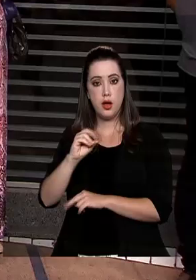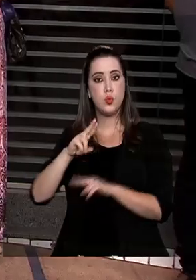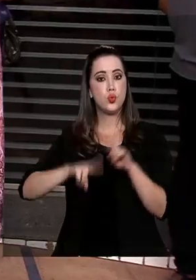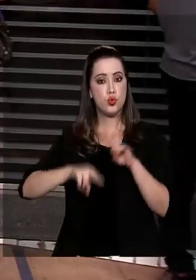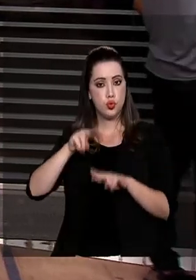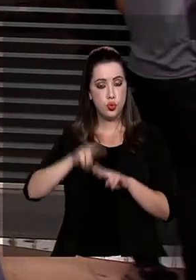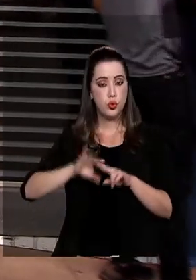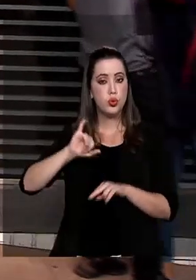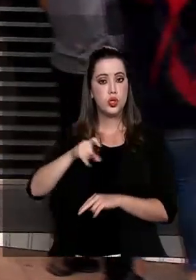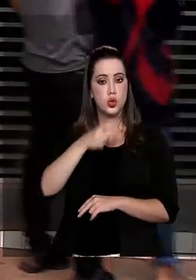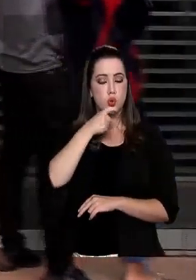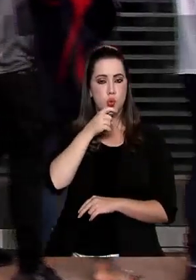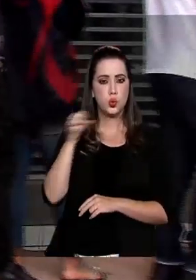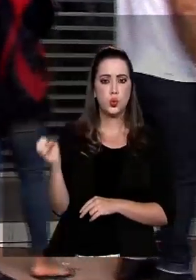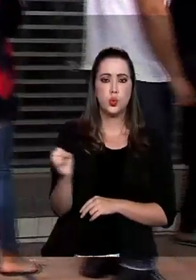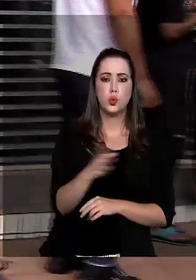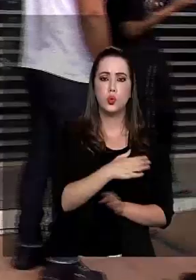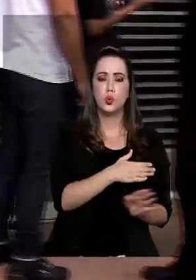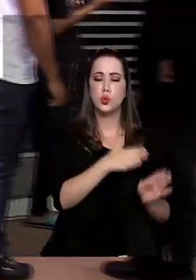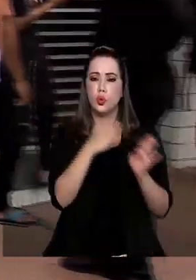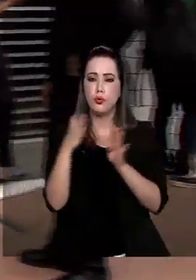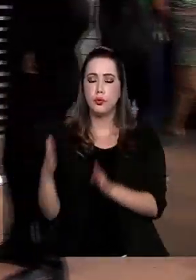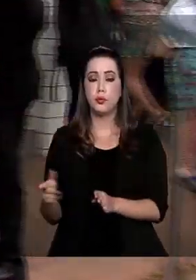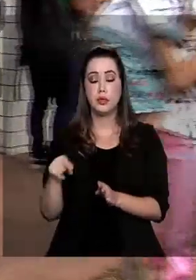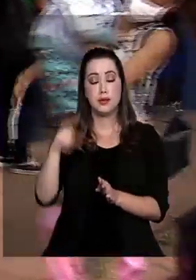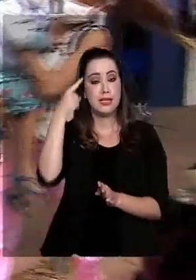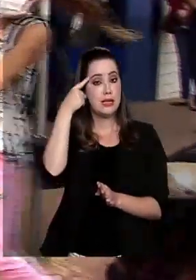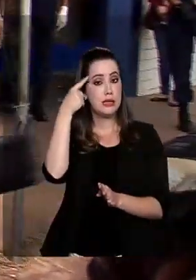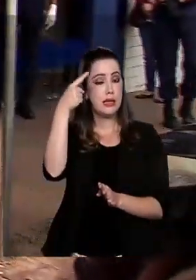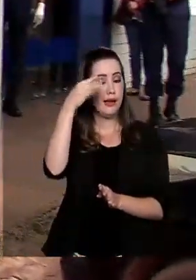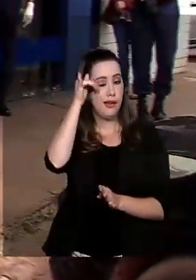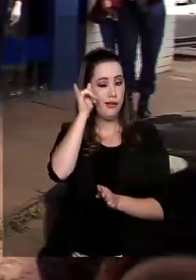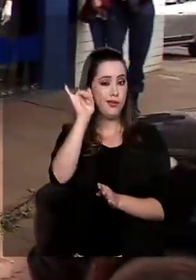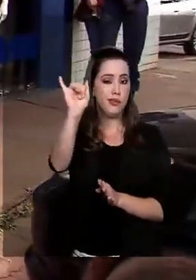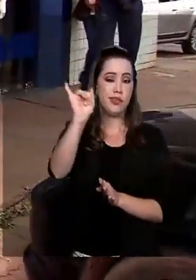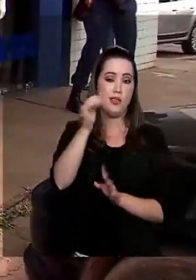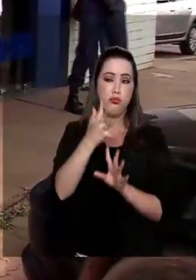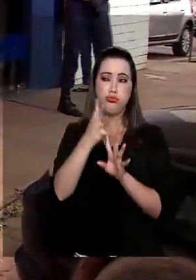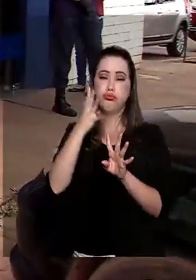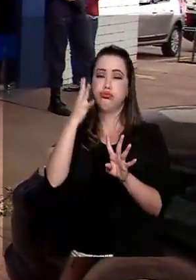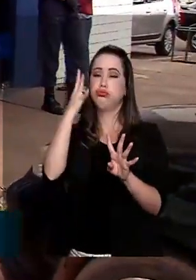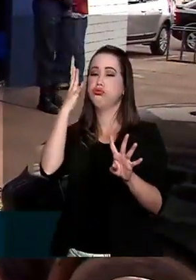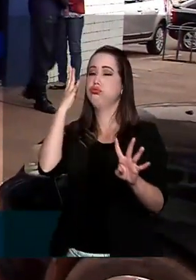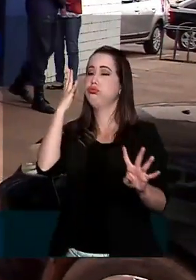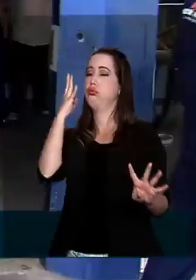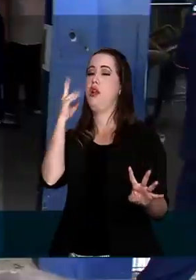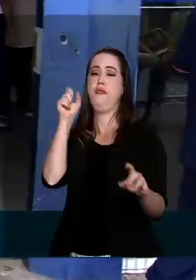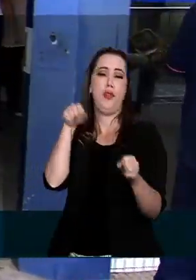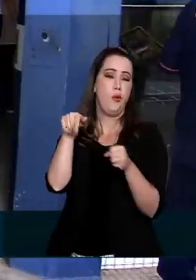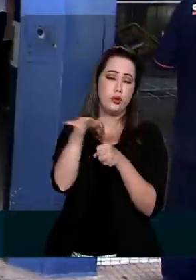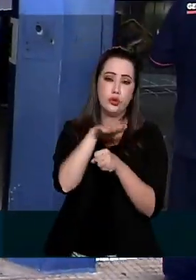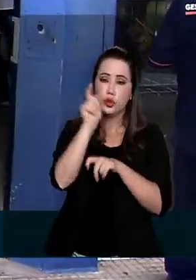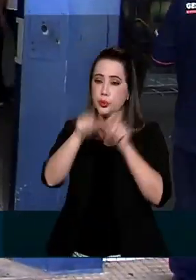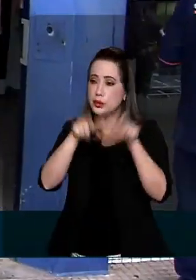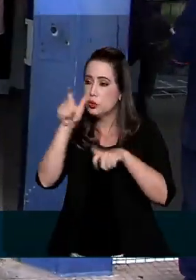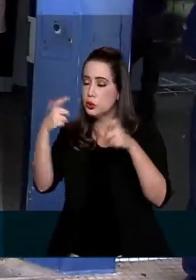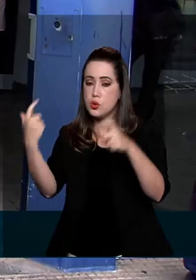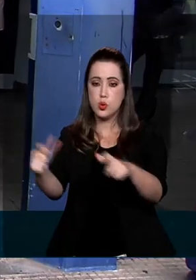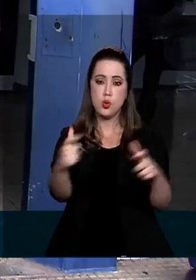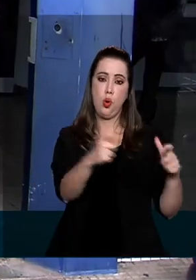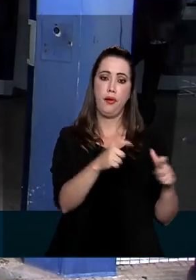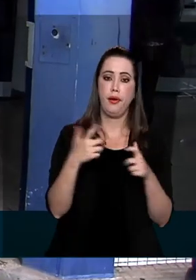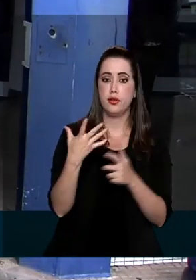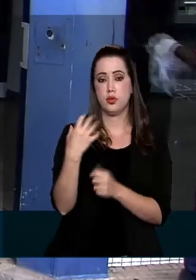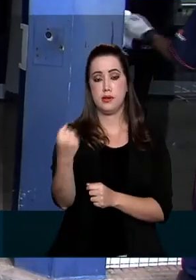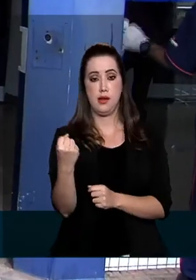julho. Com o novo calendário, a ideia da Caixa é evitar sobrecarga no sistema e aglomerações nos pontos de atendimento.